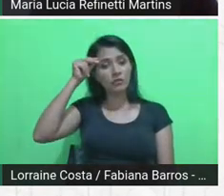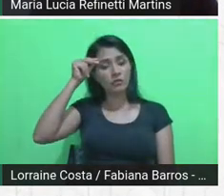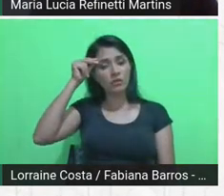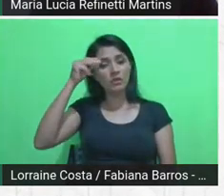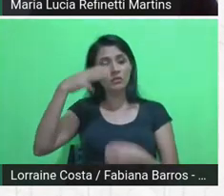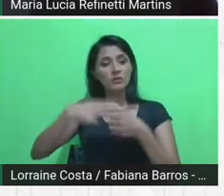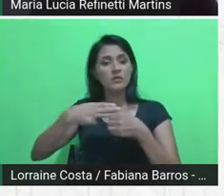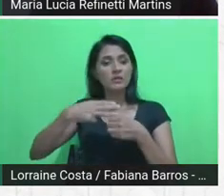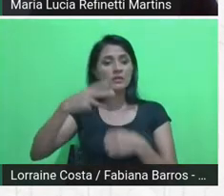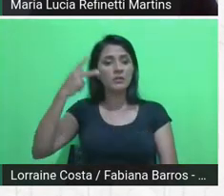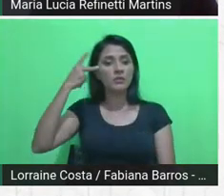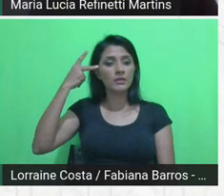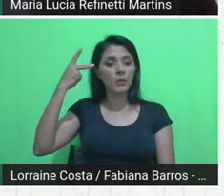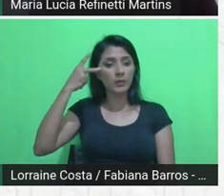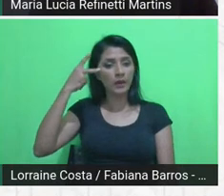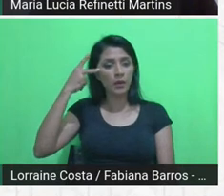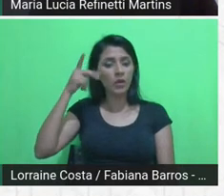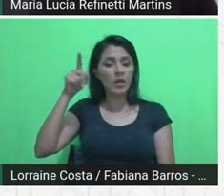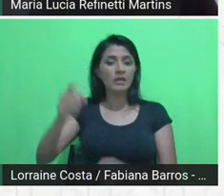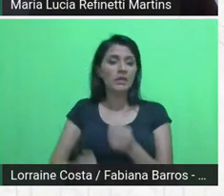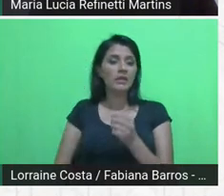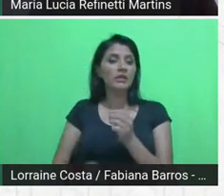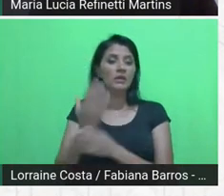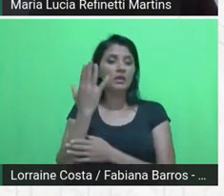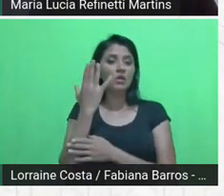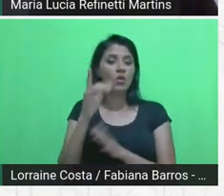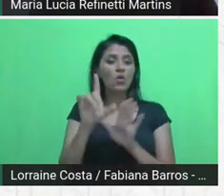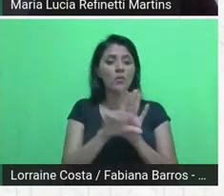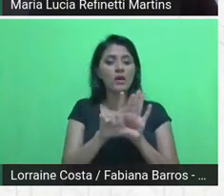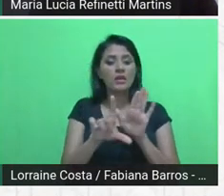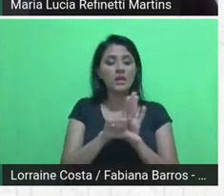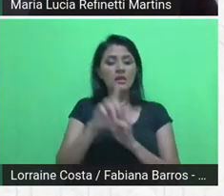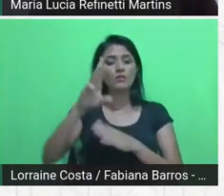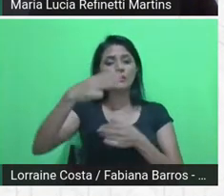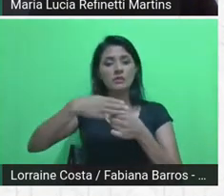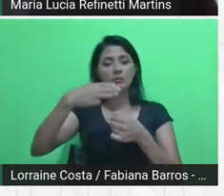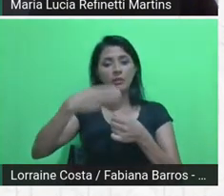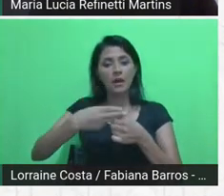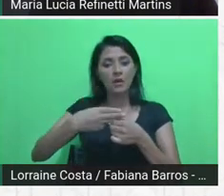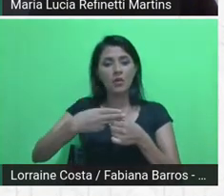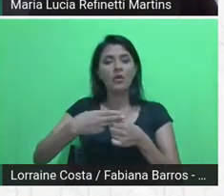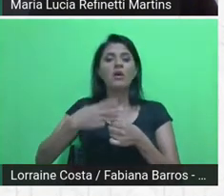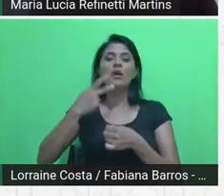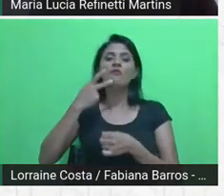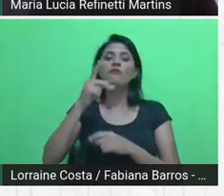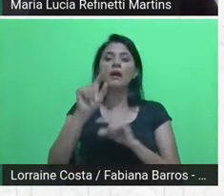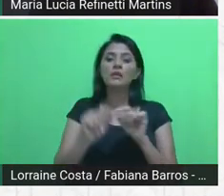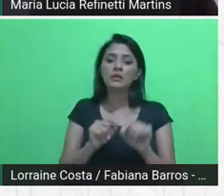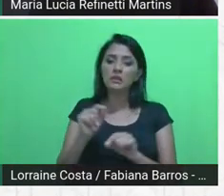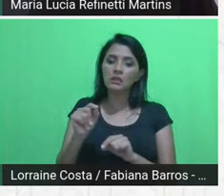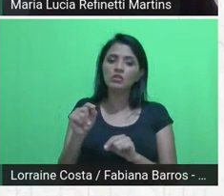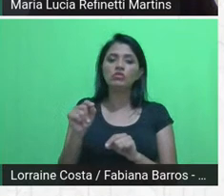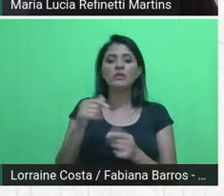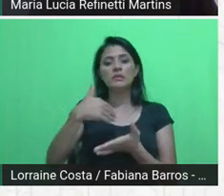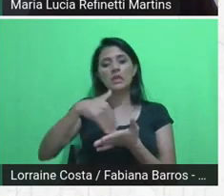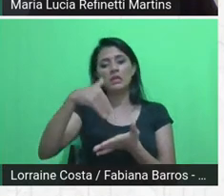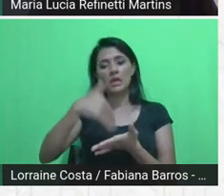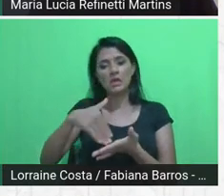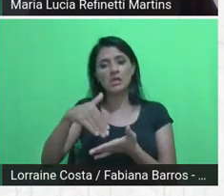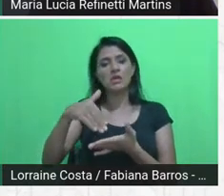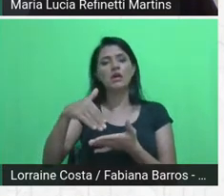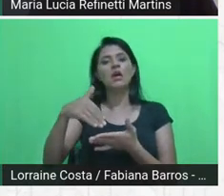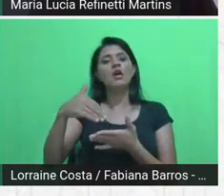criou uma lei municipal conferindo a Secretaria de Desenvolvimento